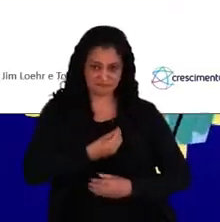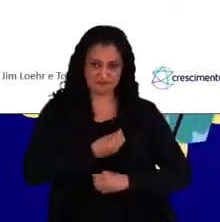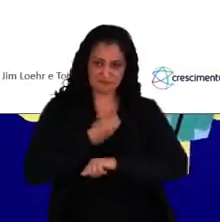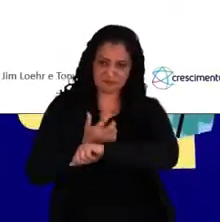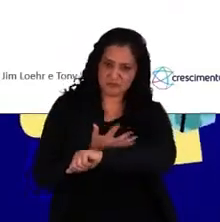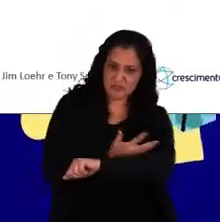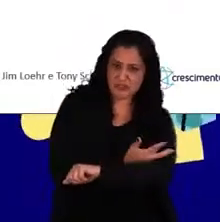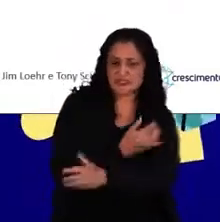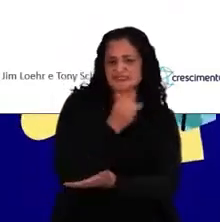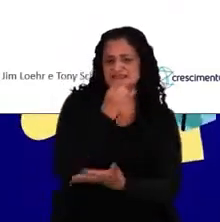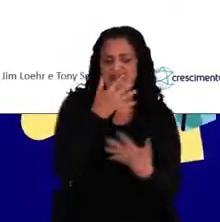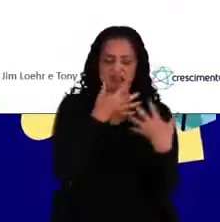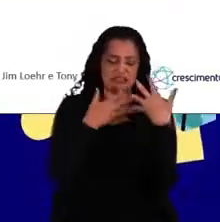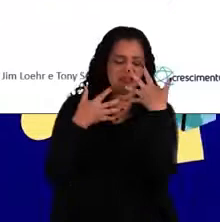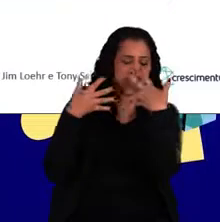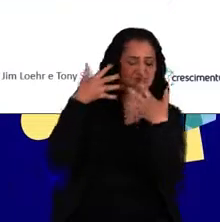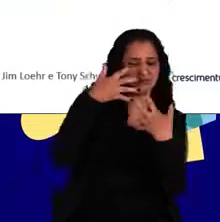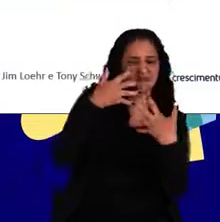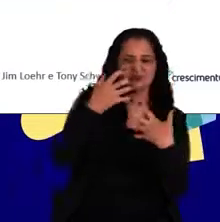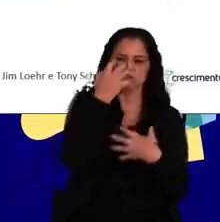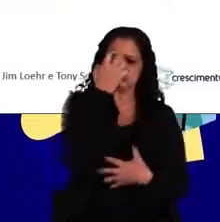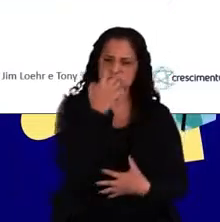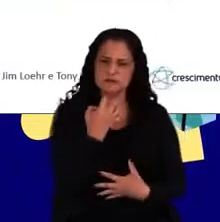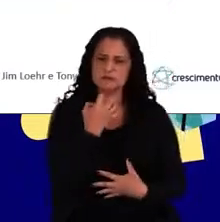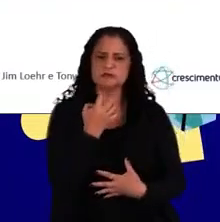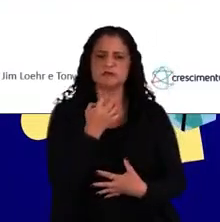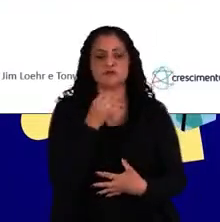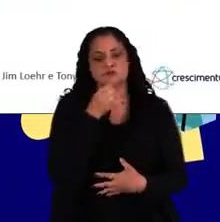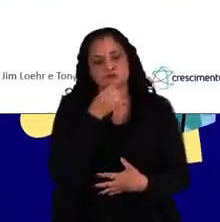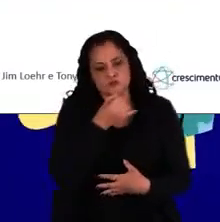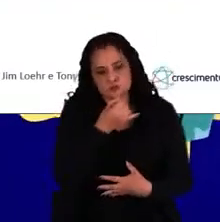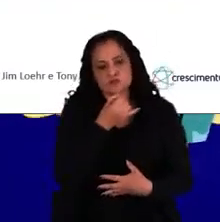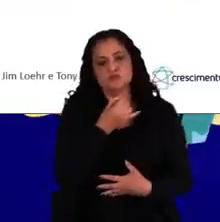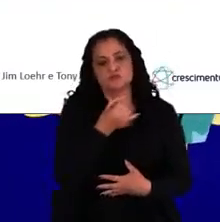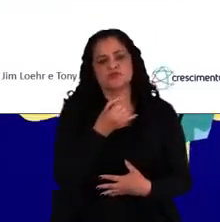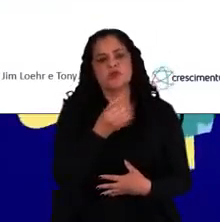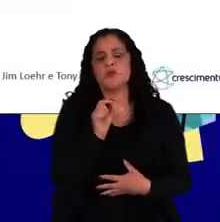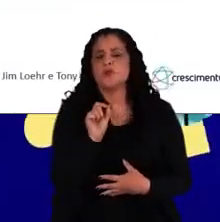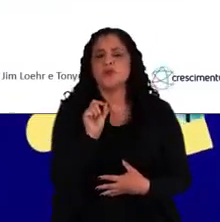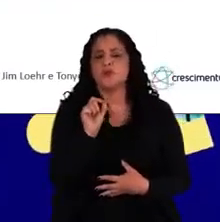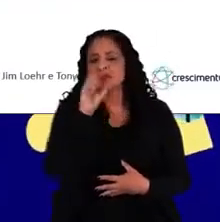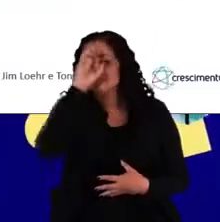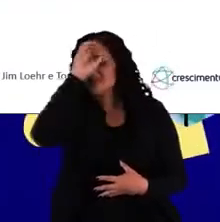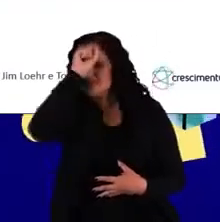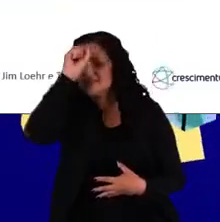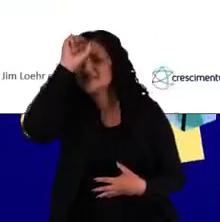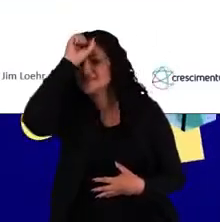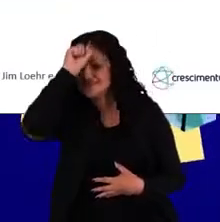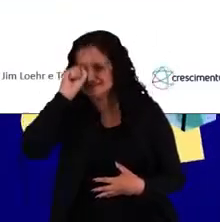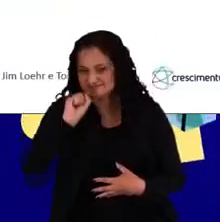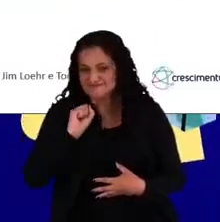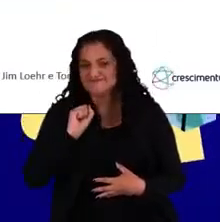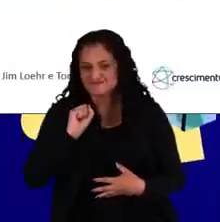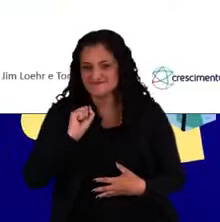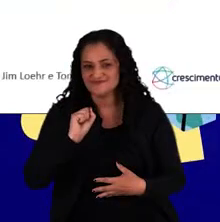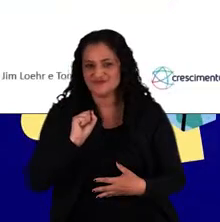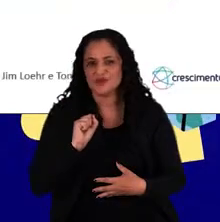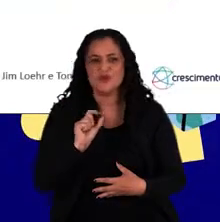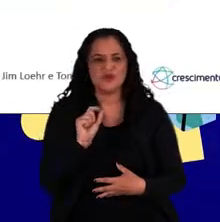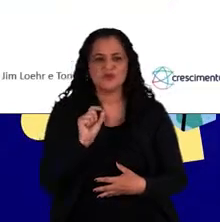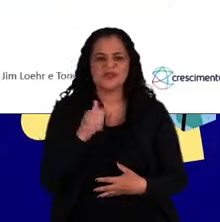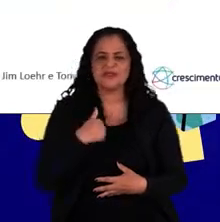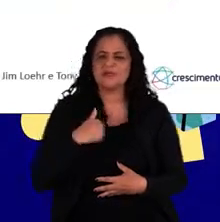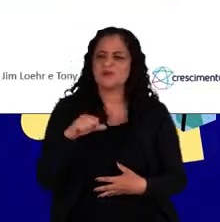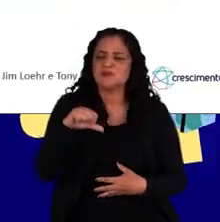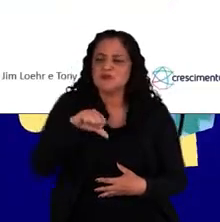emoções como frustração, raiva, raiva, tristeza, que mensagens eu estou recebendo, o que